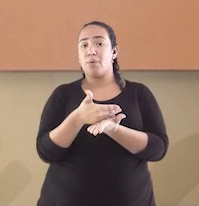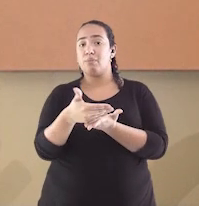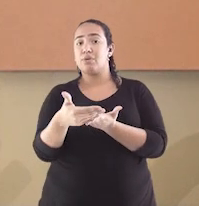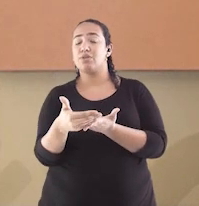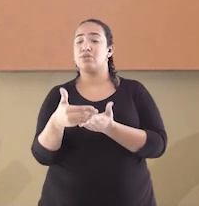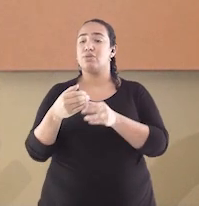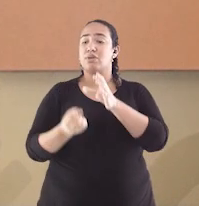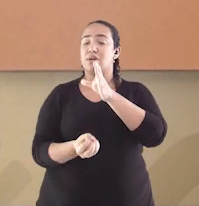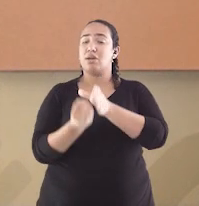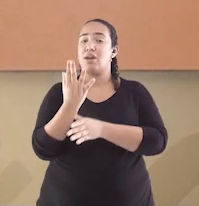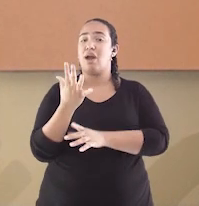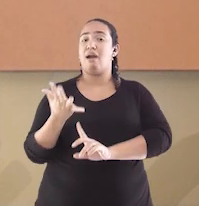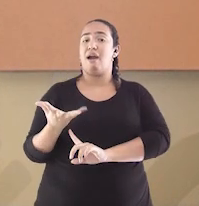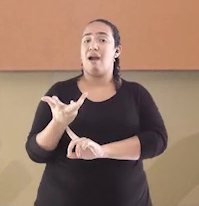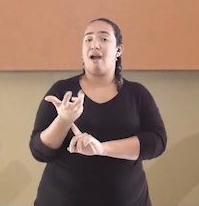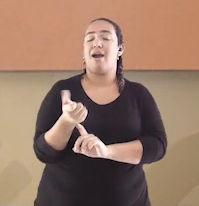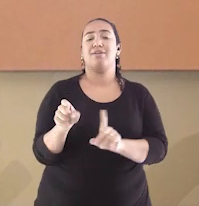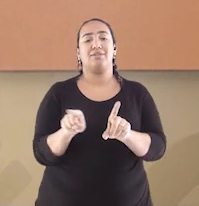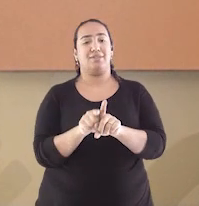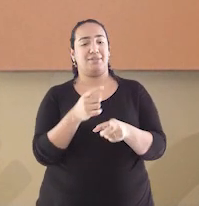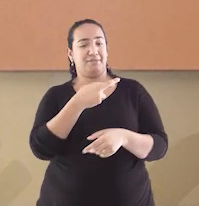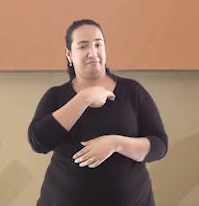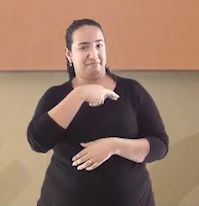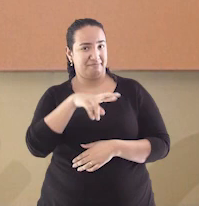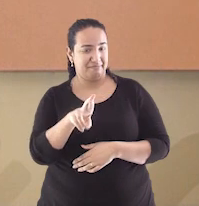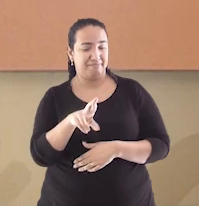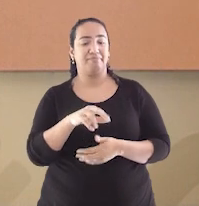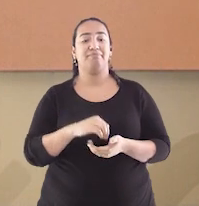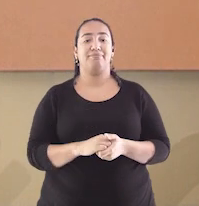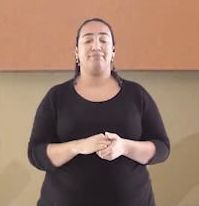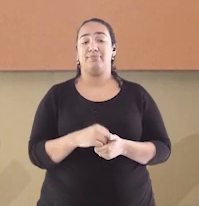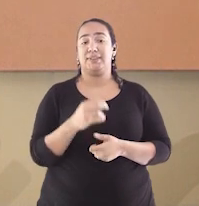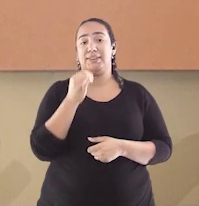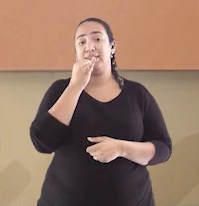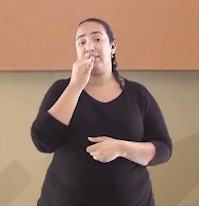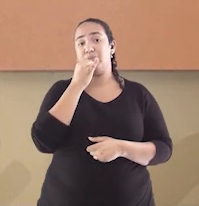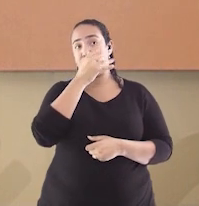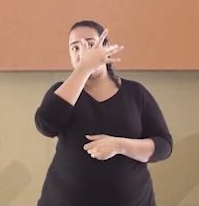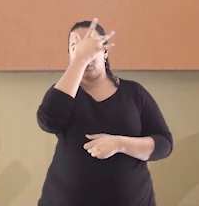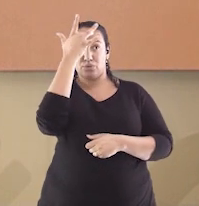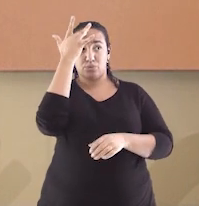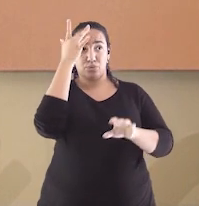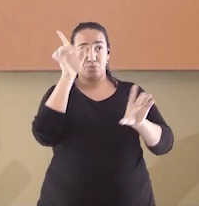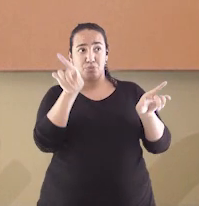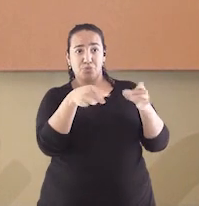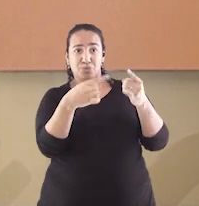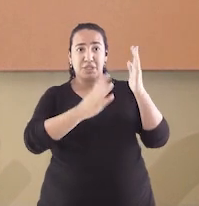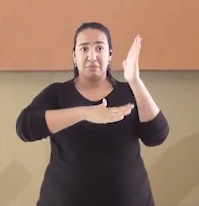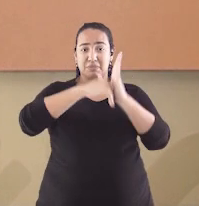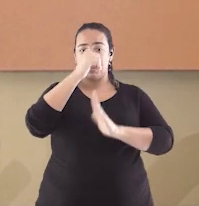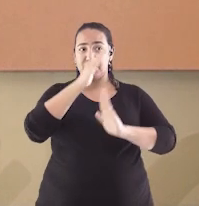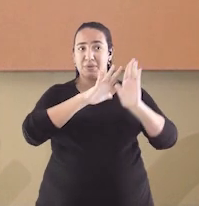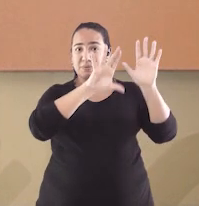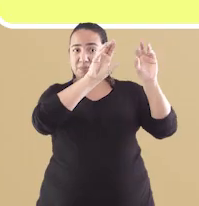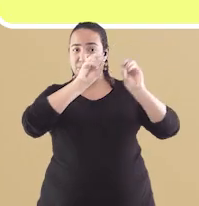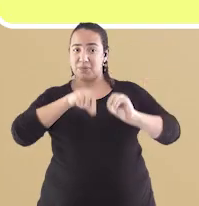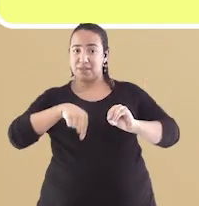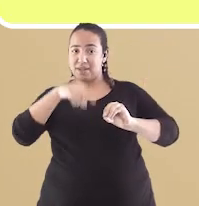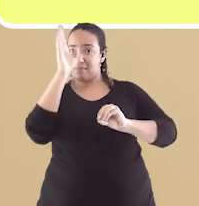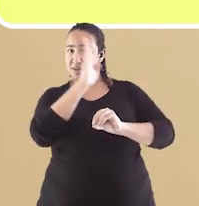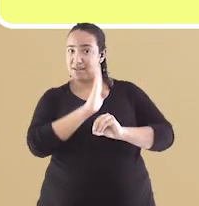a promover manifestações artísticas e religiosas, assim como a vinda de artistas, músicos e pintores.